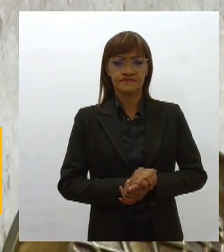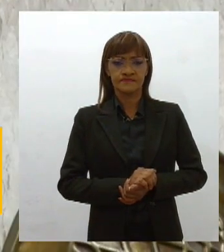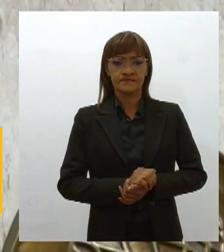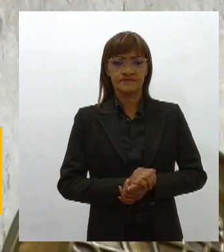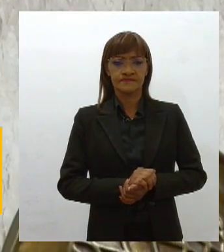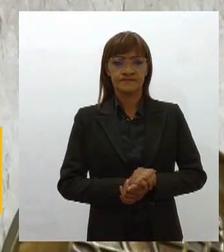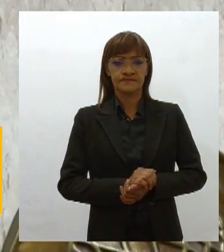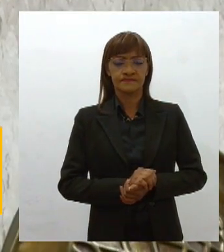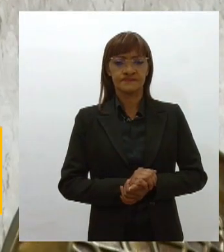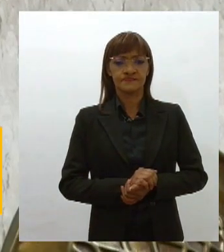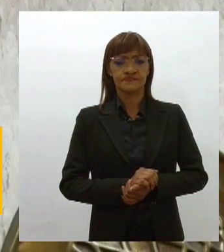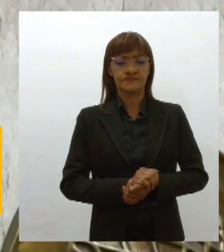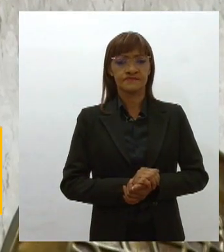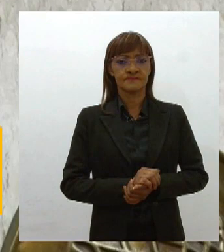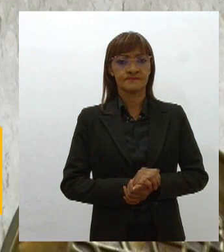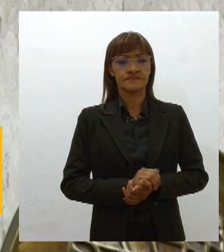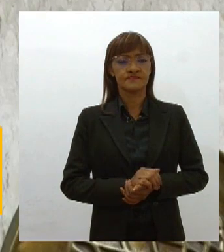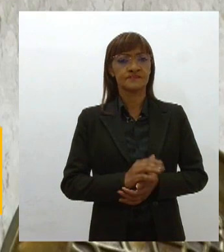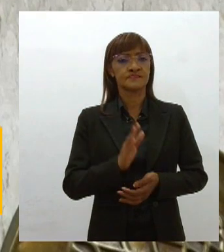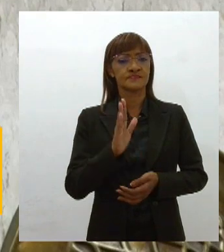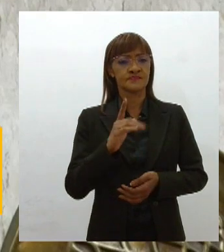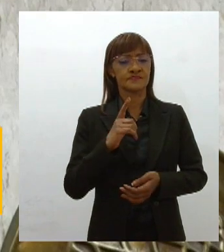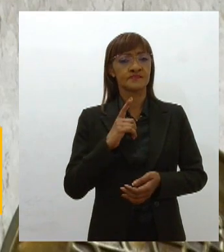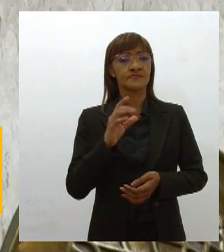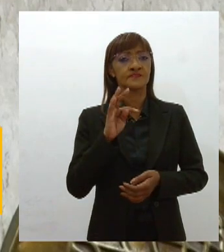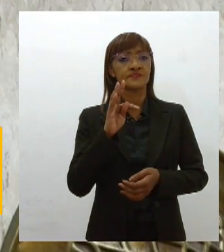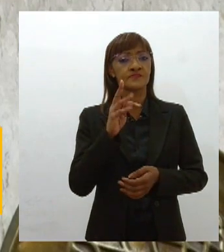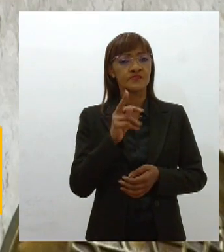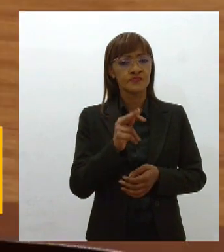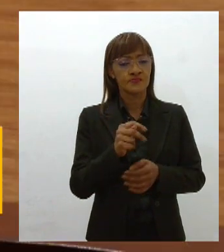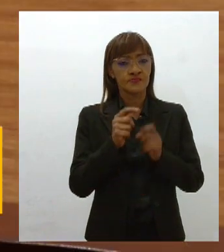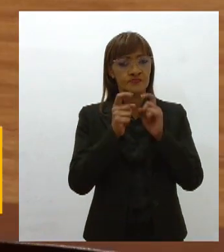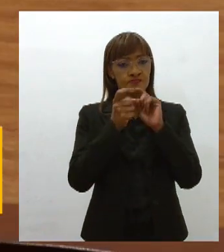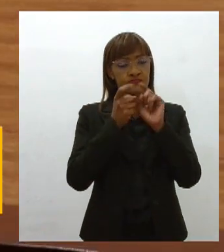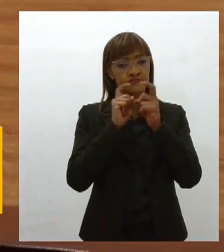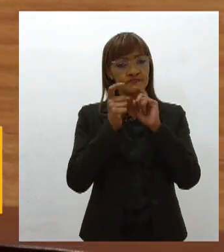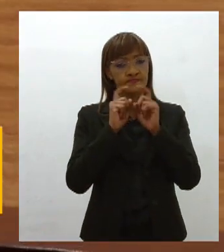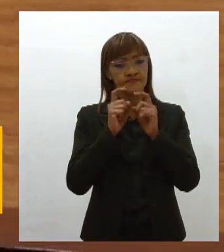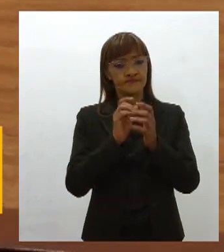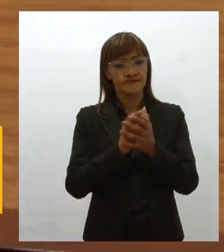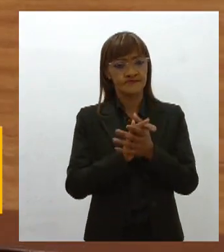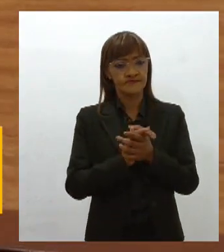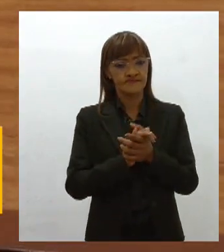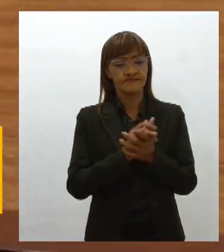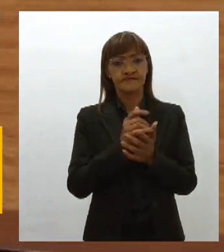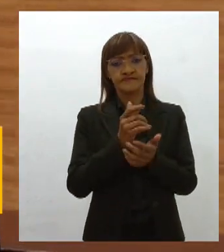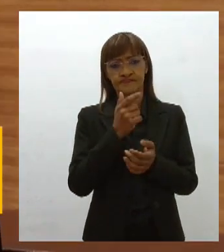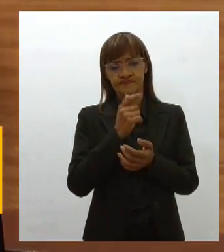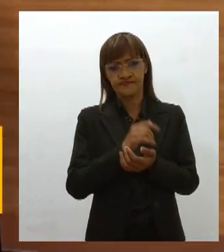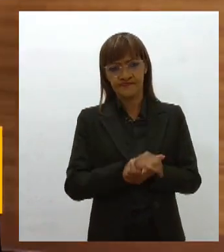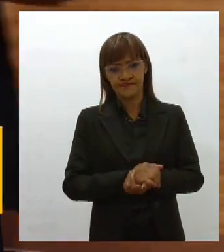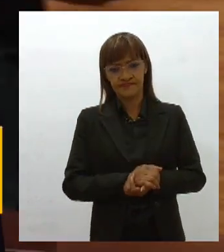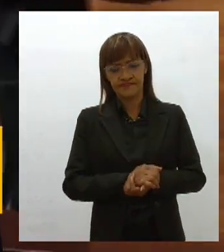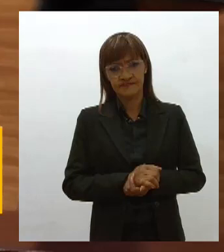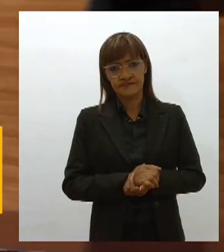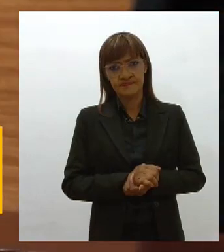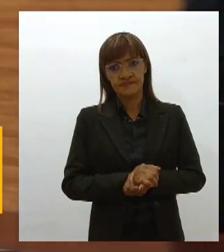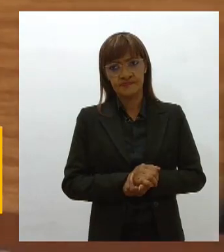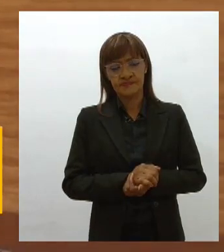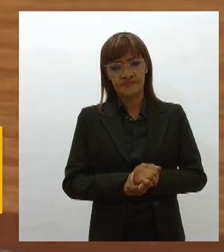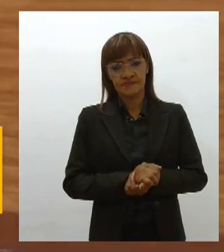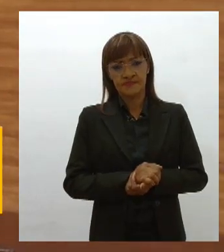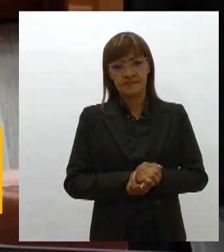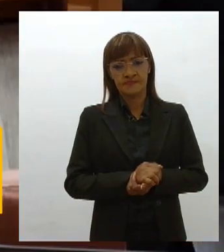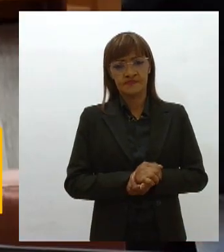Os pronunciamentos foram todos no pequeno expediente. Jorge Opaços, do Cidadania, voltou a falar